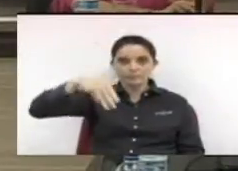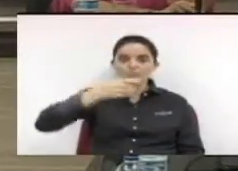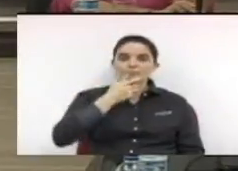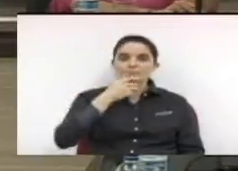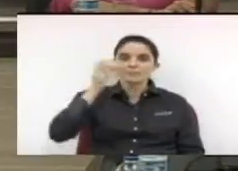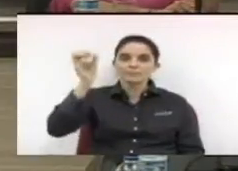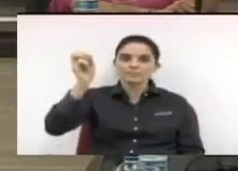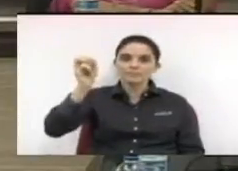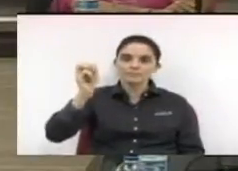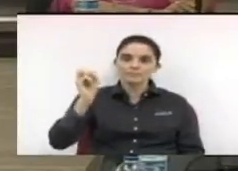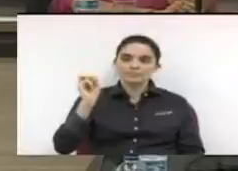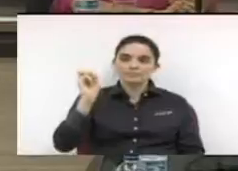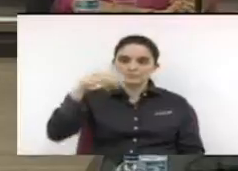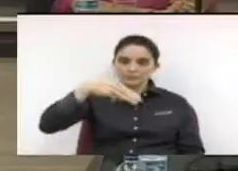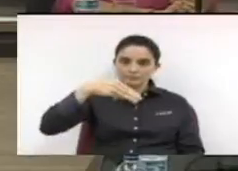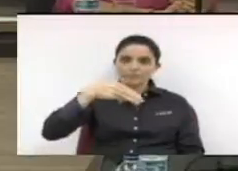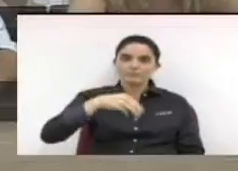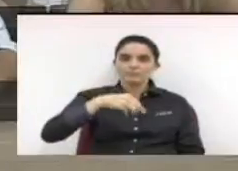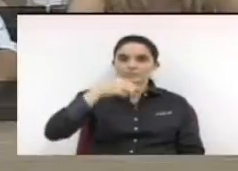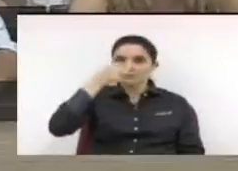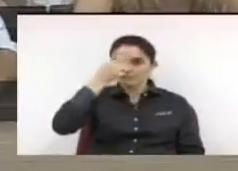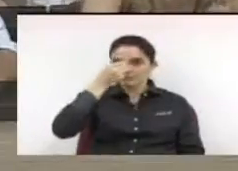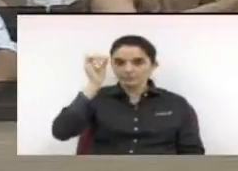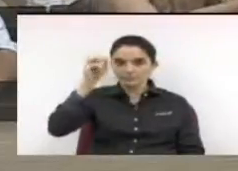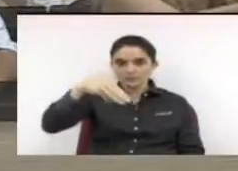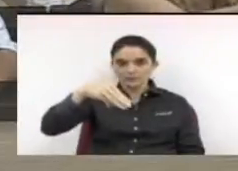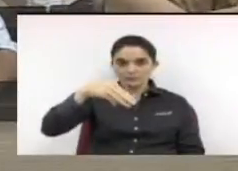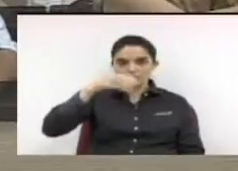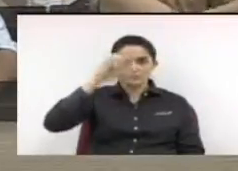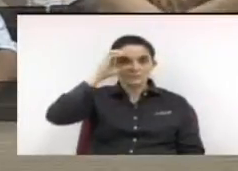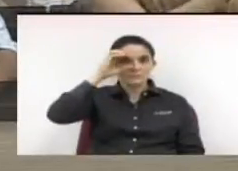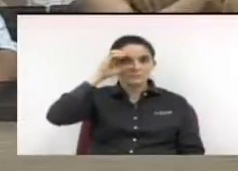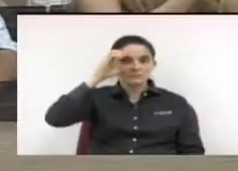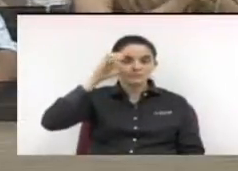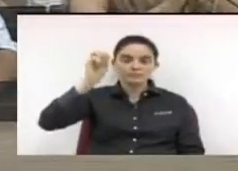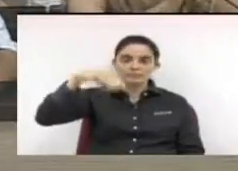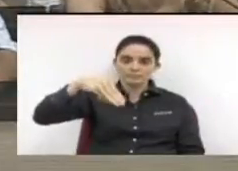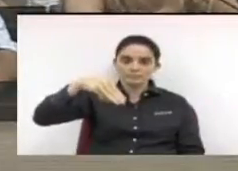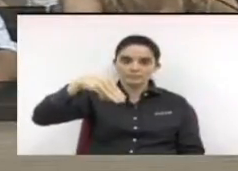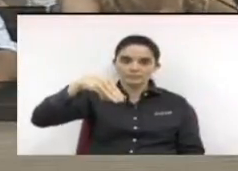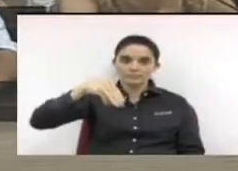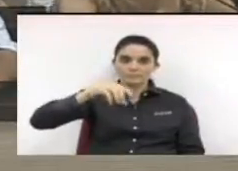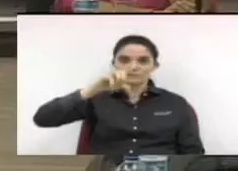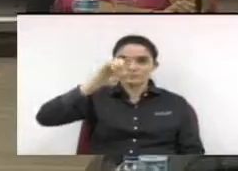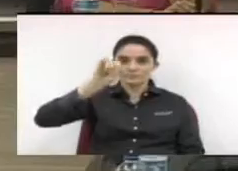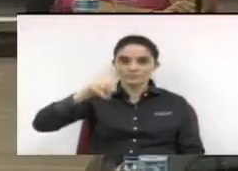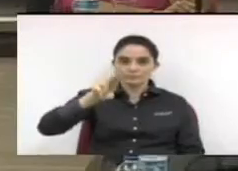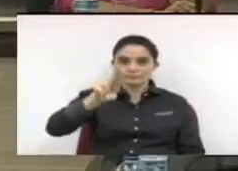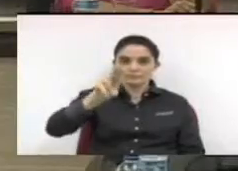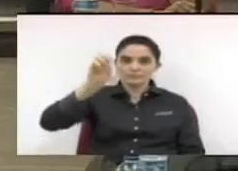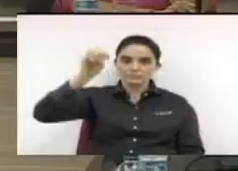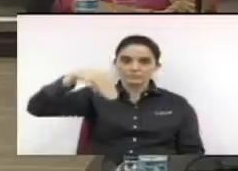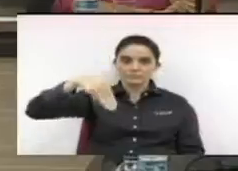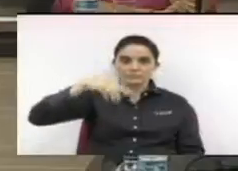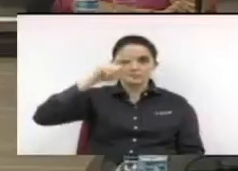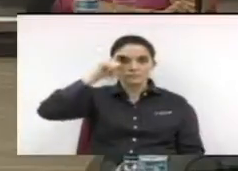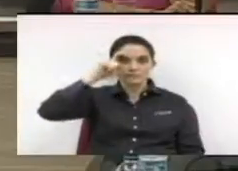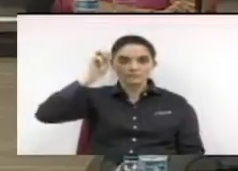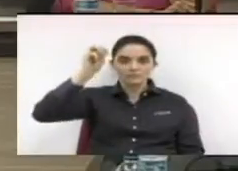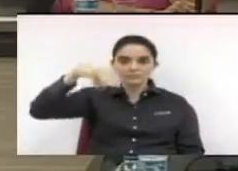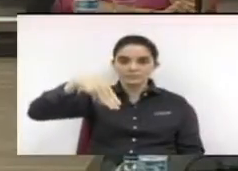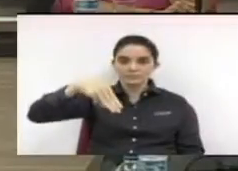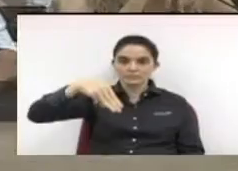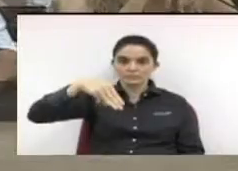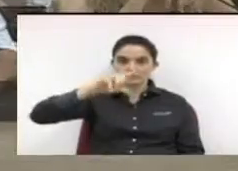excelência Érica Moraes Sim Jorge de Freitas Sim José Couto Sim José Eduardo Júnior Sim José Farid